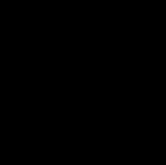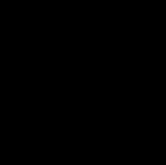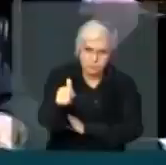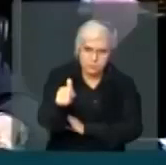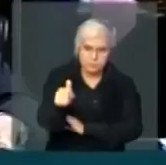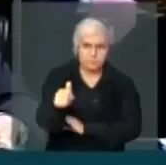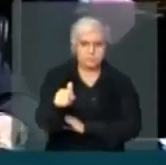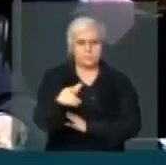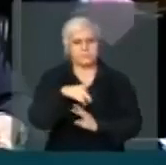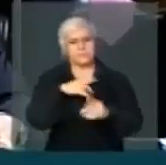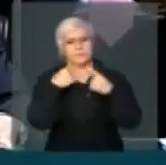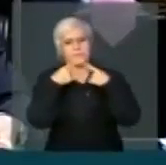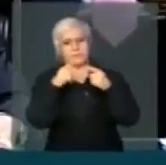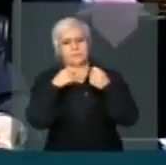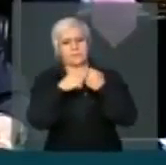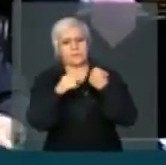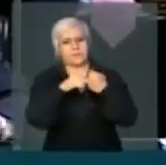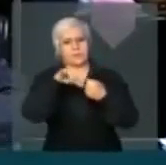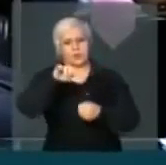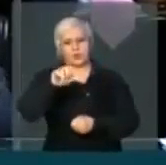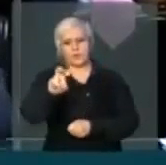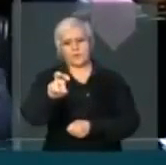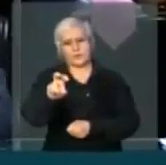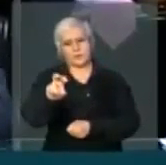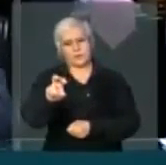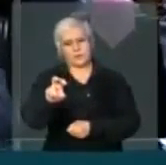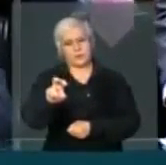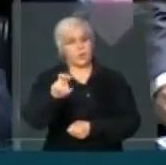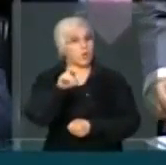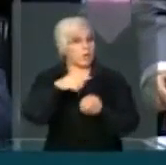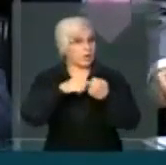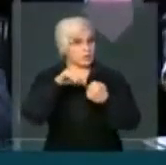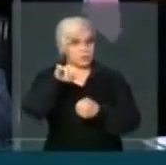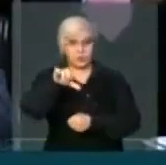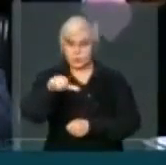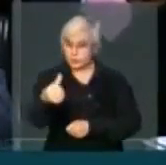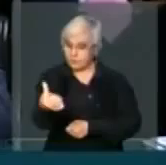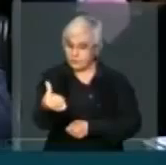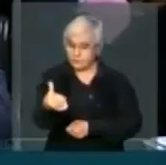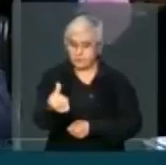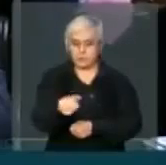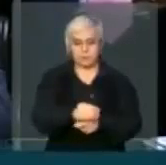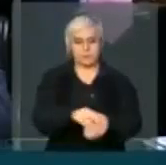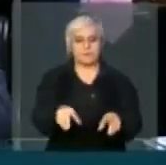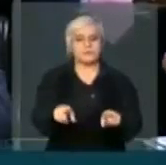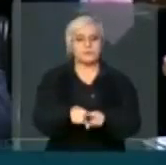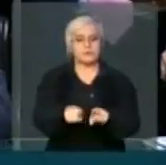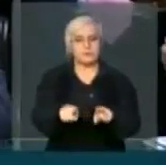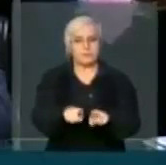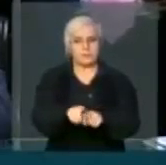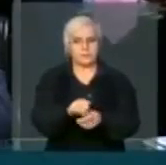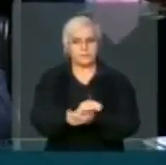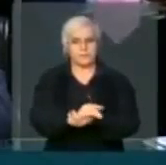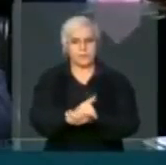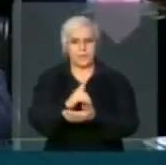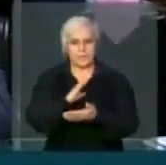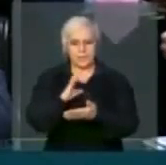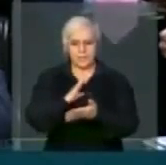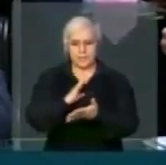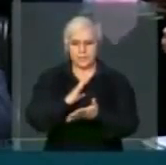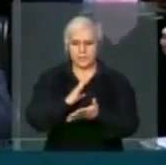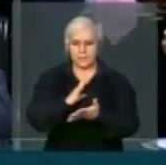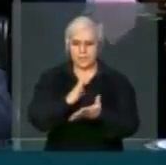O artigo 95 muito claro, 96, e mais, tem gente